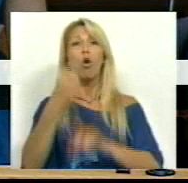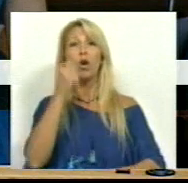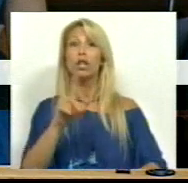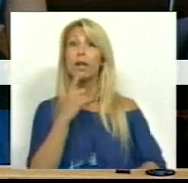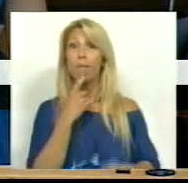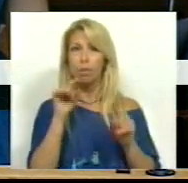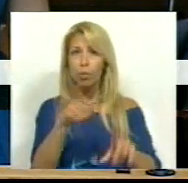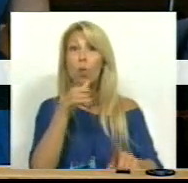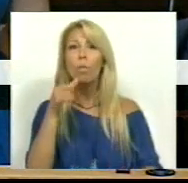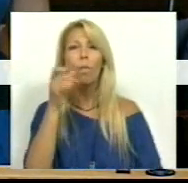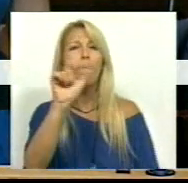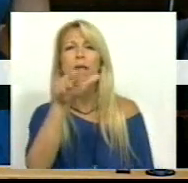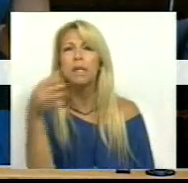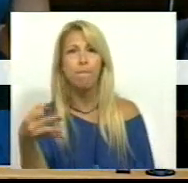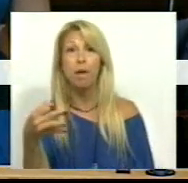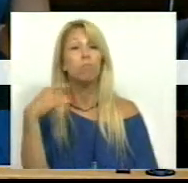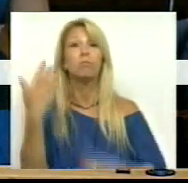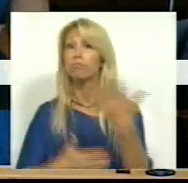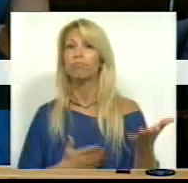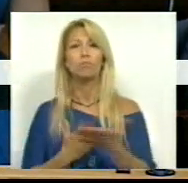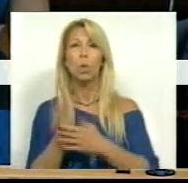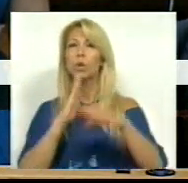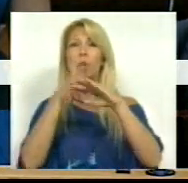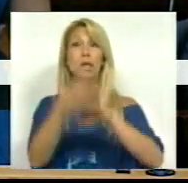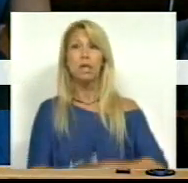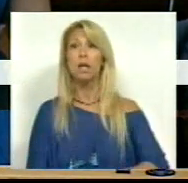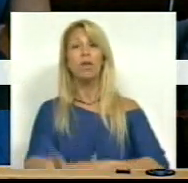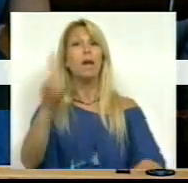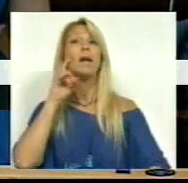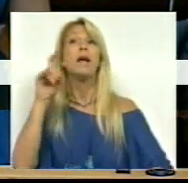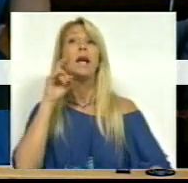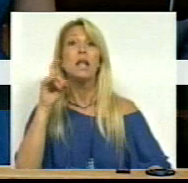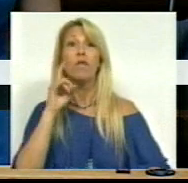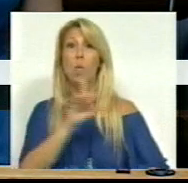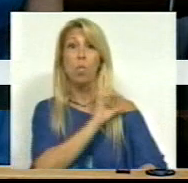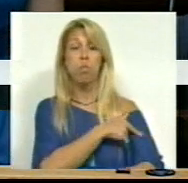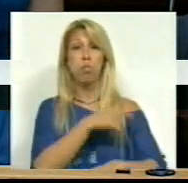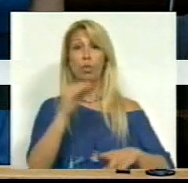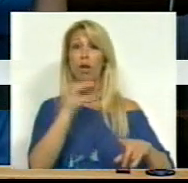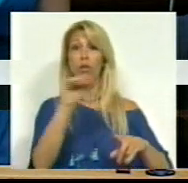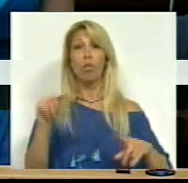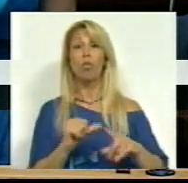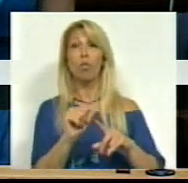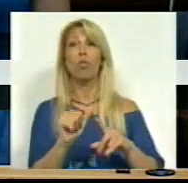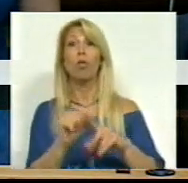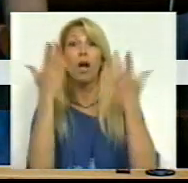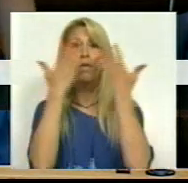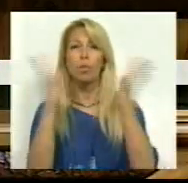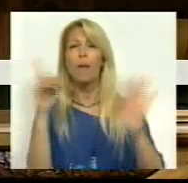compromisso do PCP de continuar a intervir e de continuar a defender o poder local democrático e os princípios constitucionais.